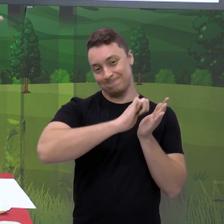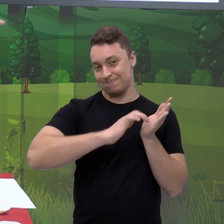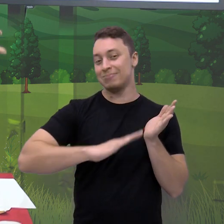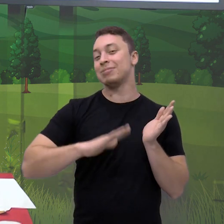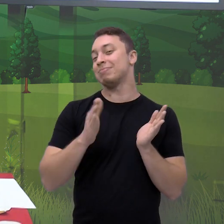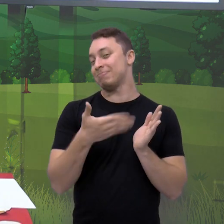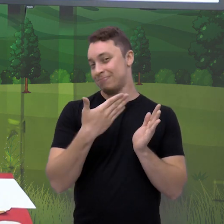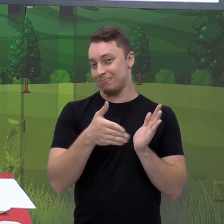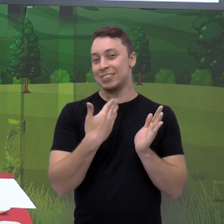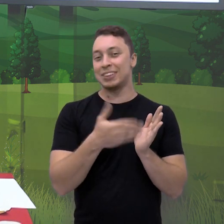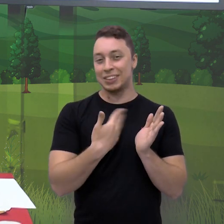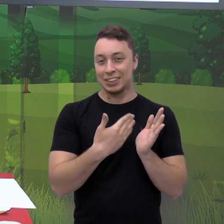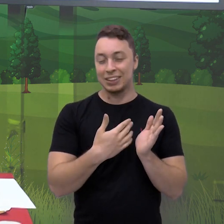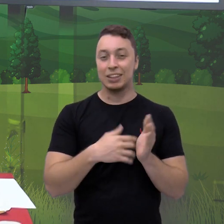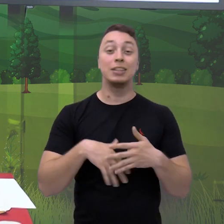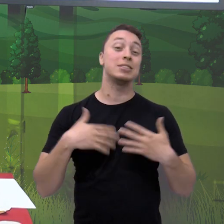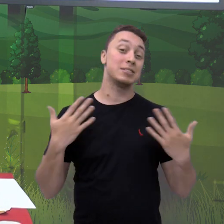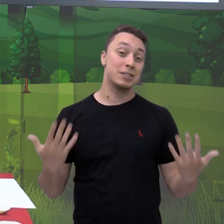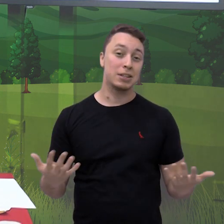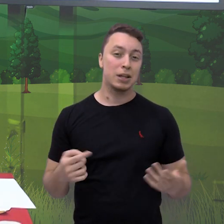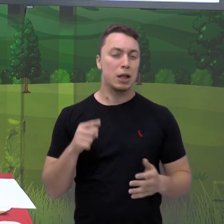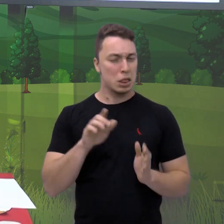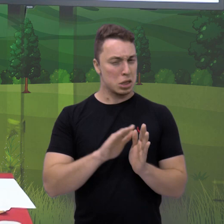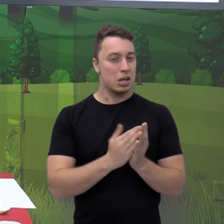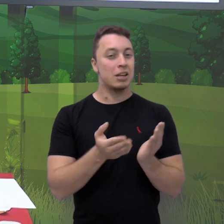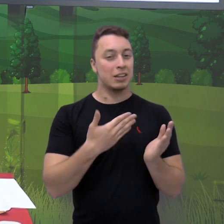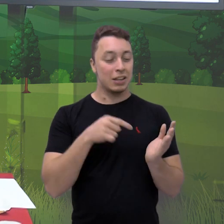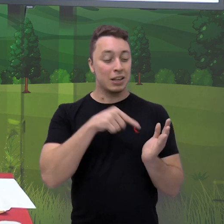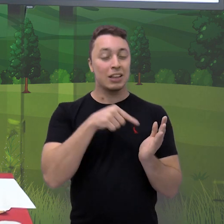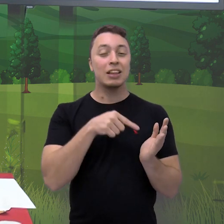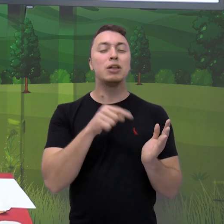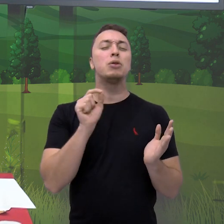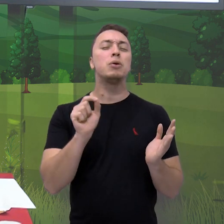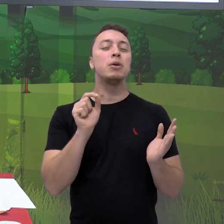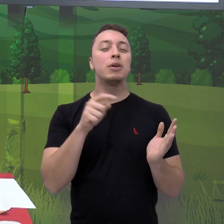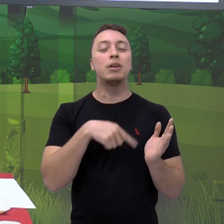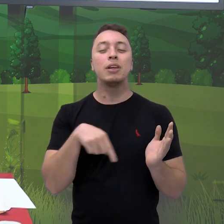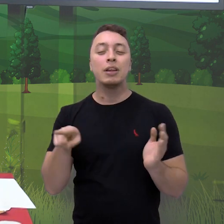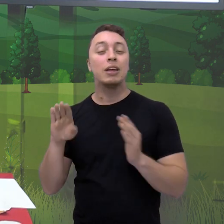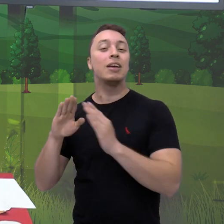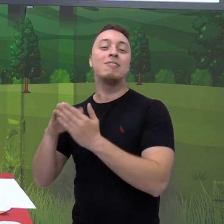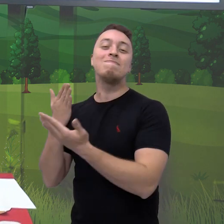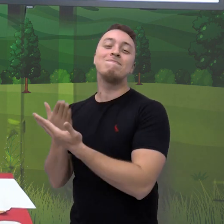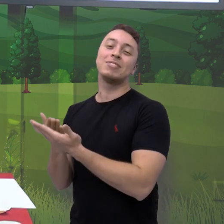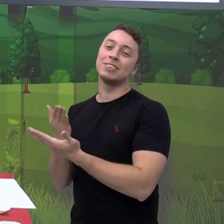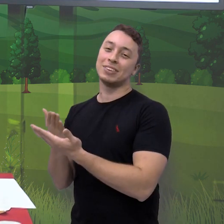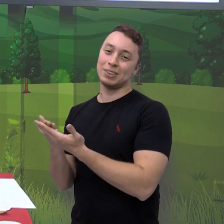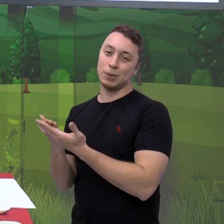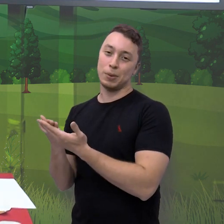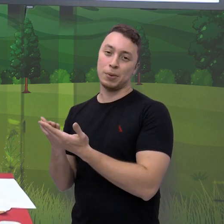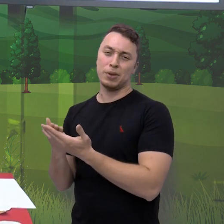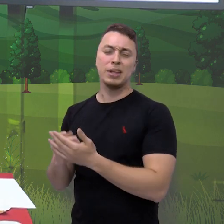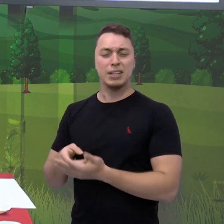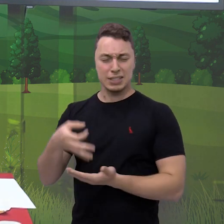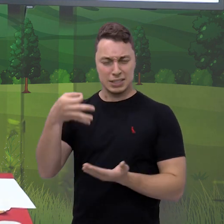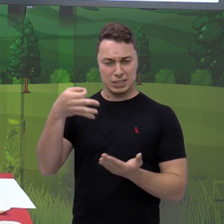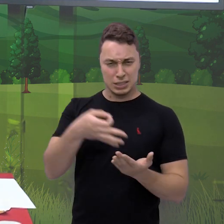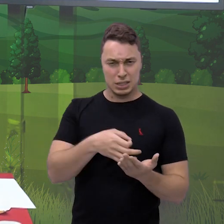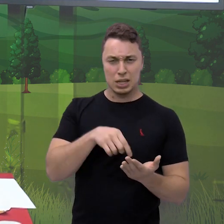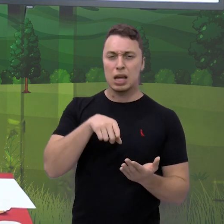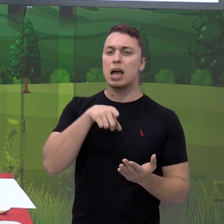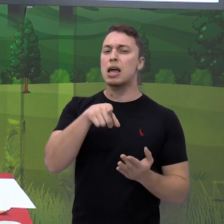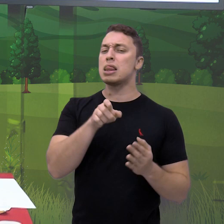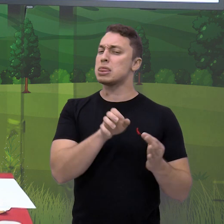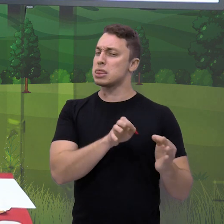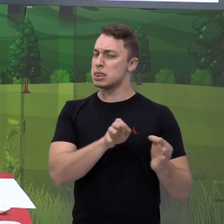Pois é gente, aquele caderninho que você levava para a escola e com certeza você tem usado aí em